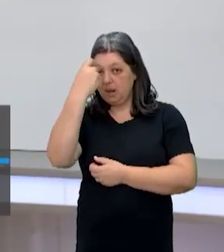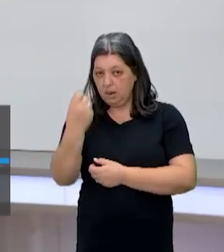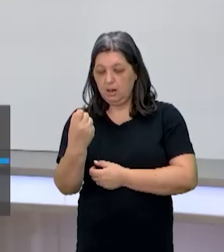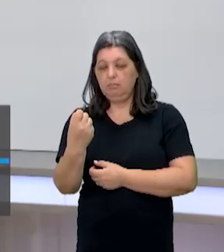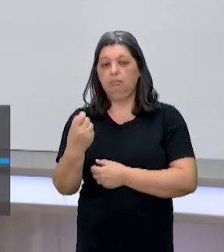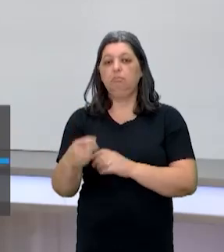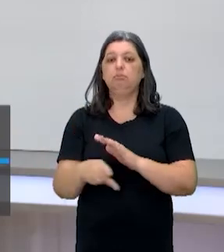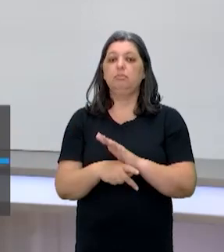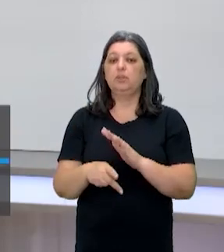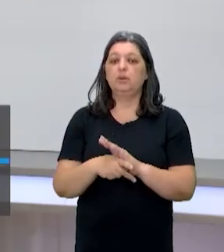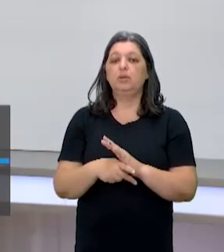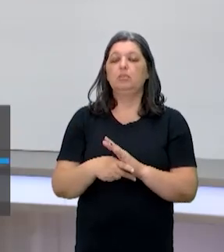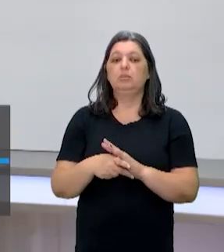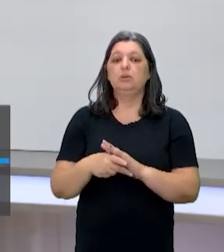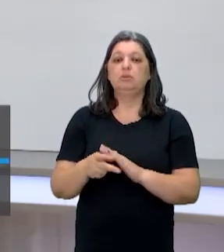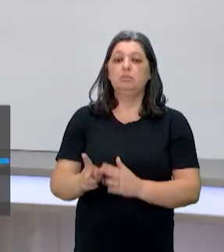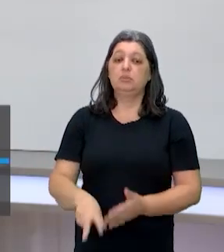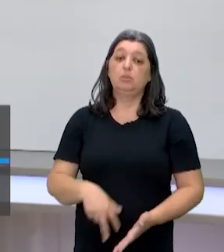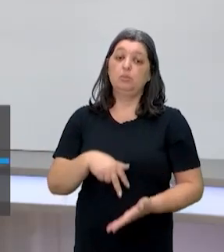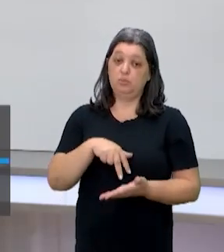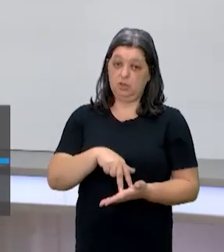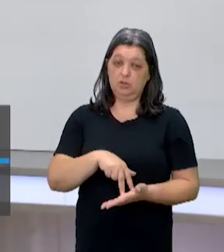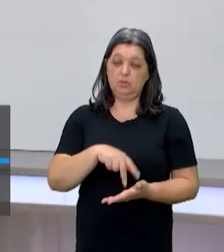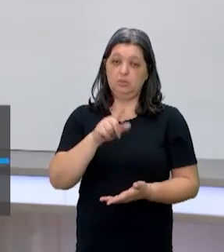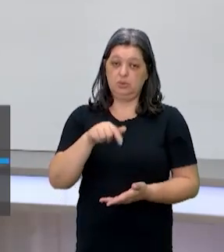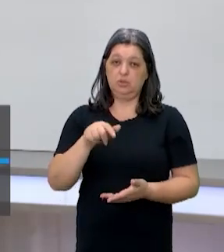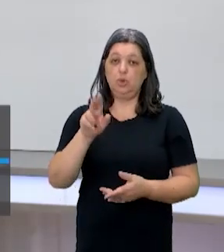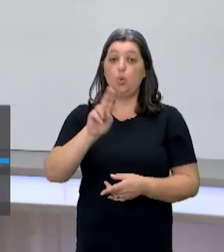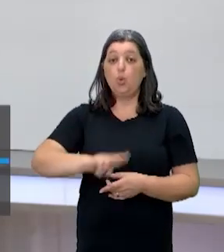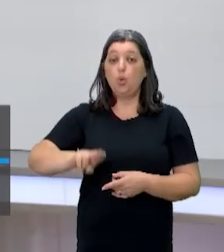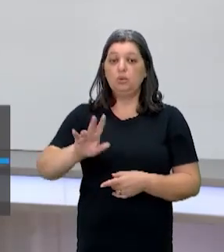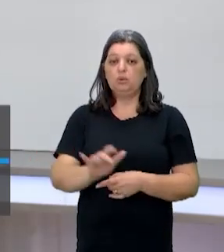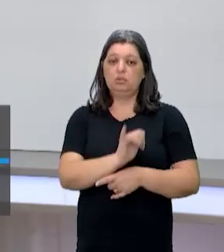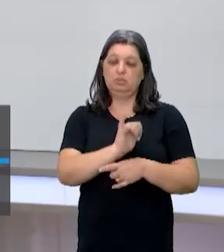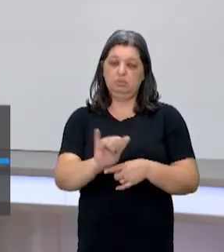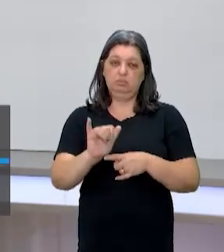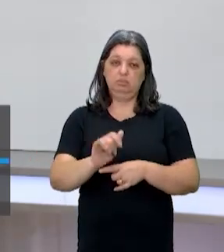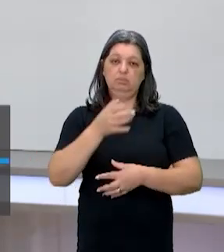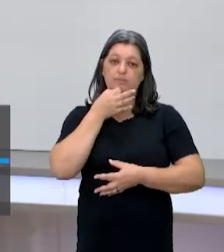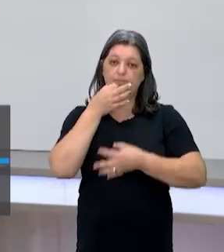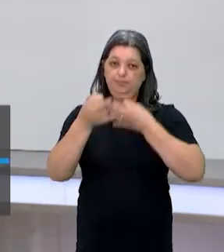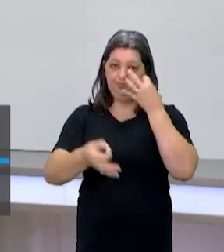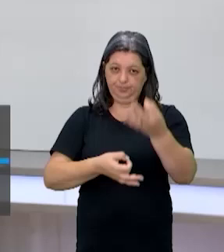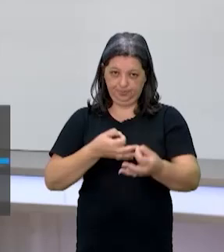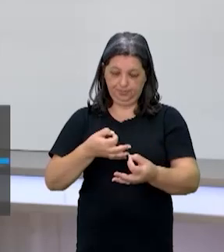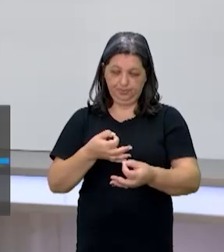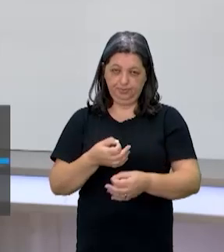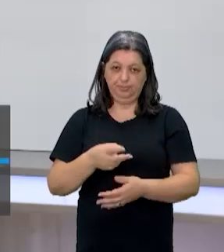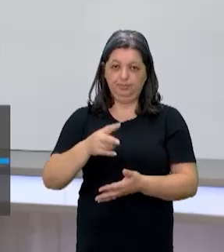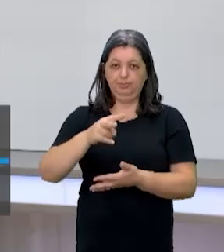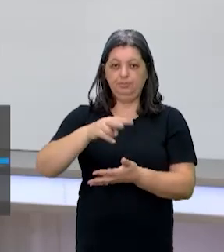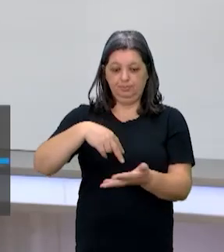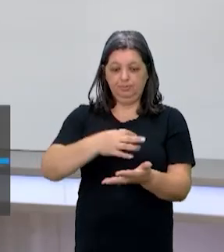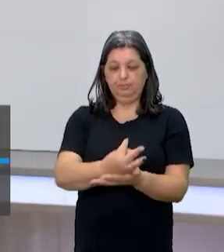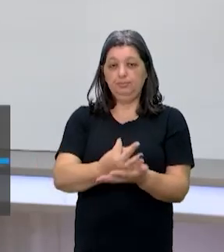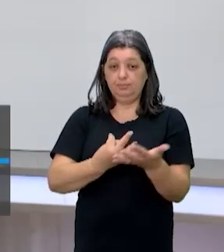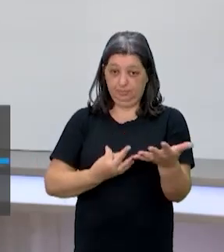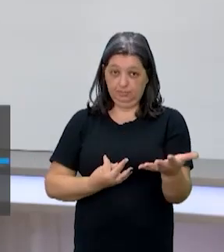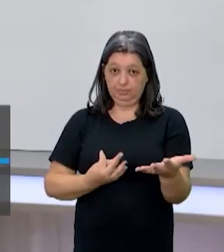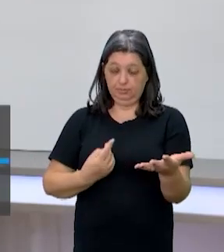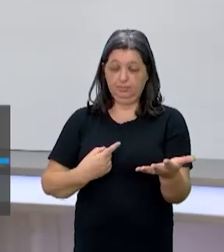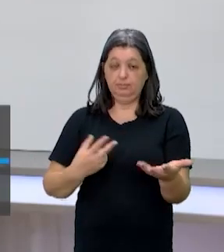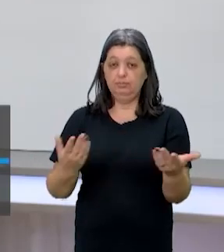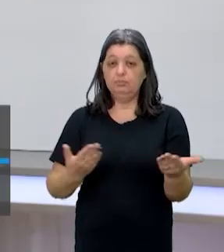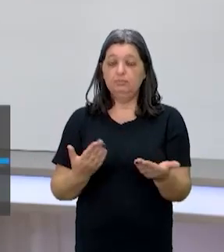defender um posicionamento, eu uso a estratégia de argumentação. Então, o texto que a gente vai trabalhar hoje,